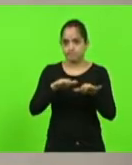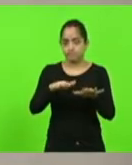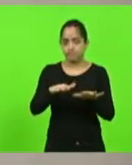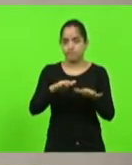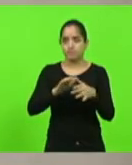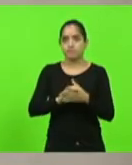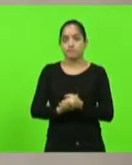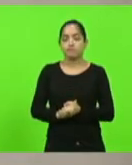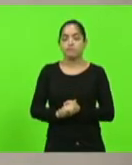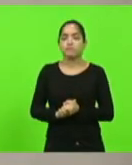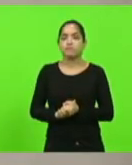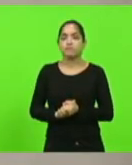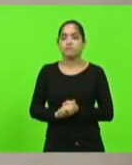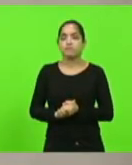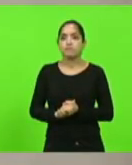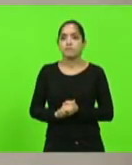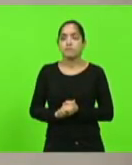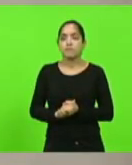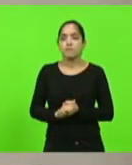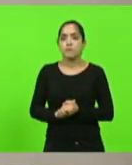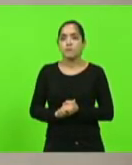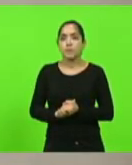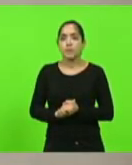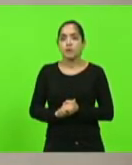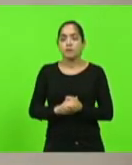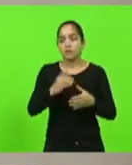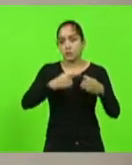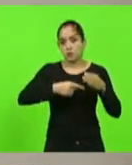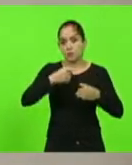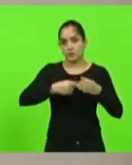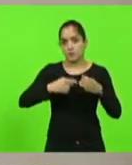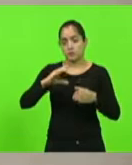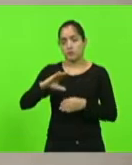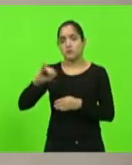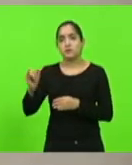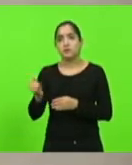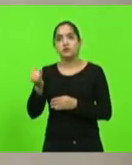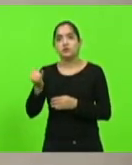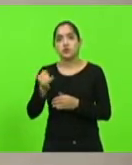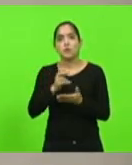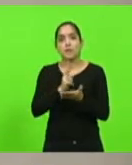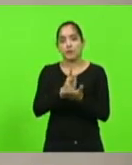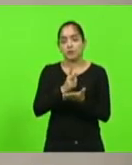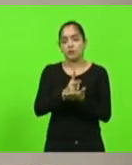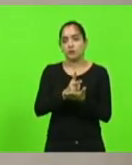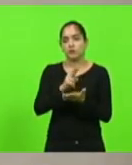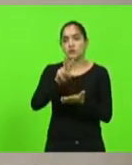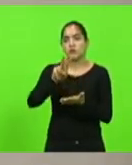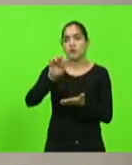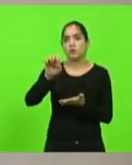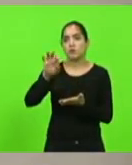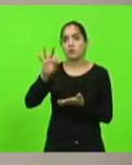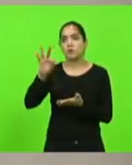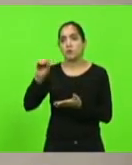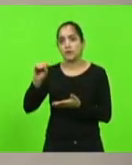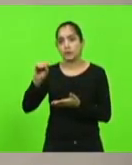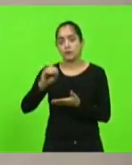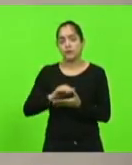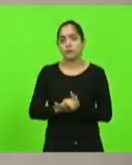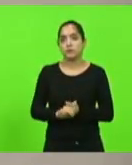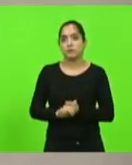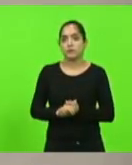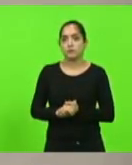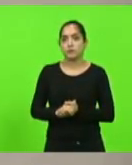da pandemia da Covid-19. Parecer da Comissão de Constituição e Justiça pela manutenção do veto. Relator, deputado Milton